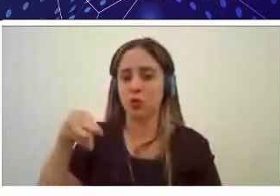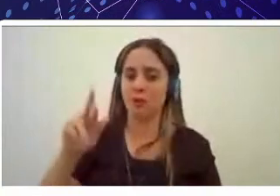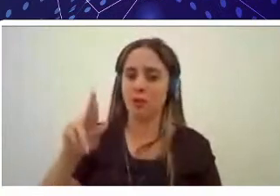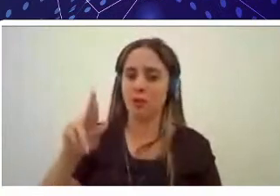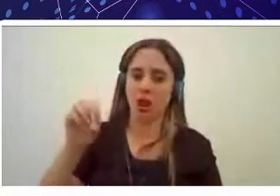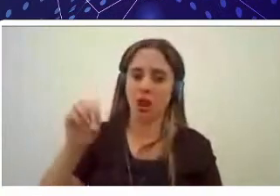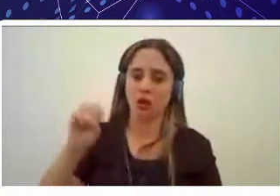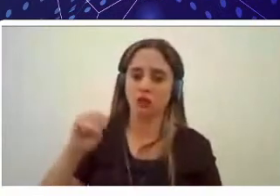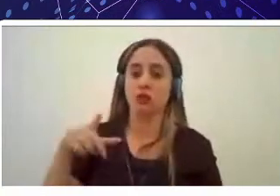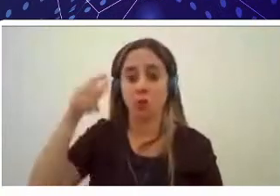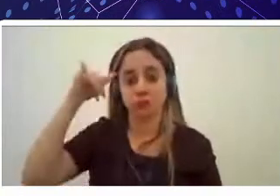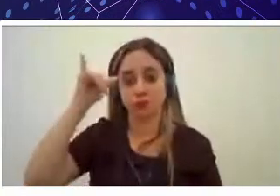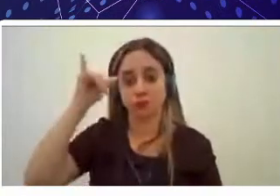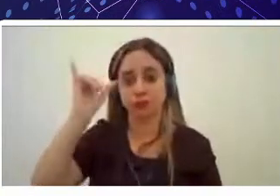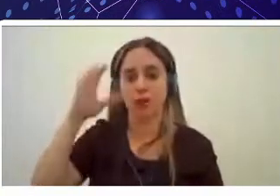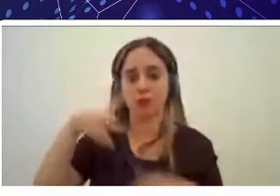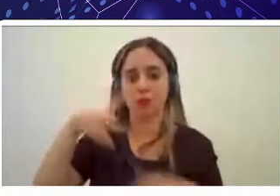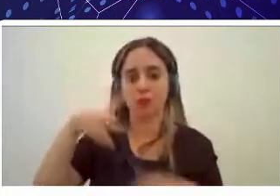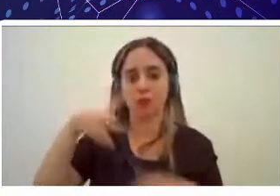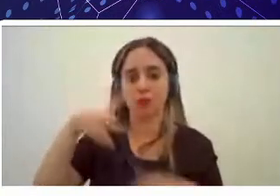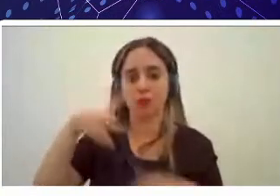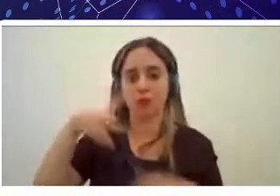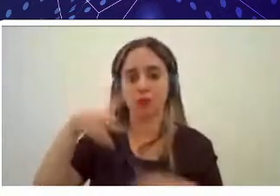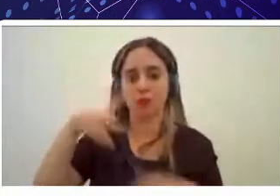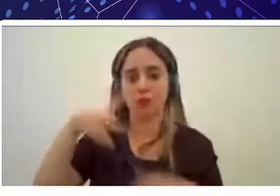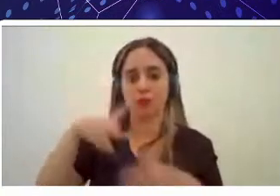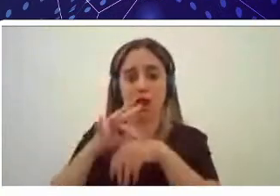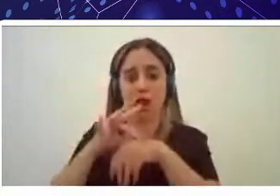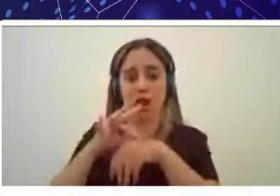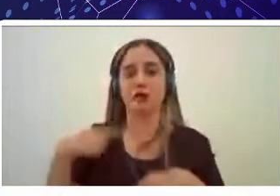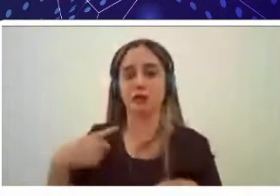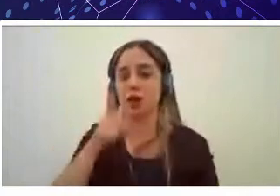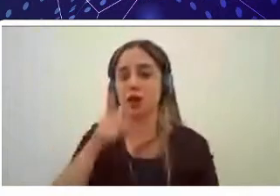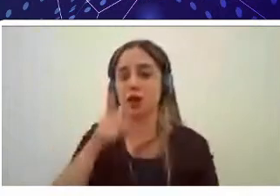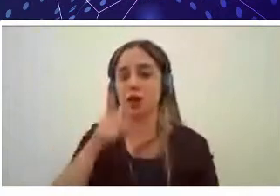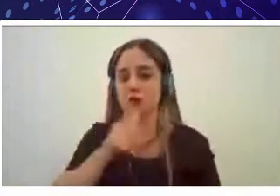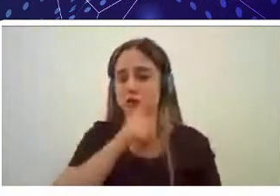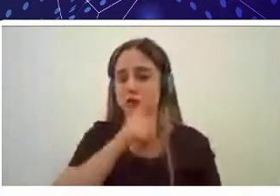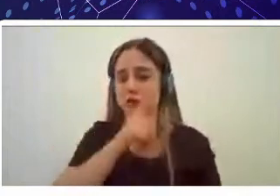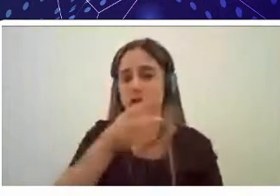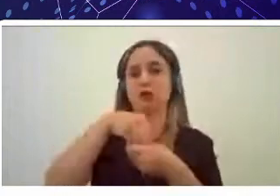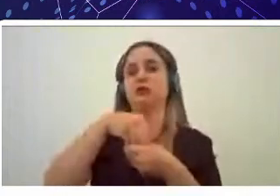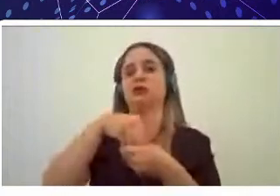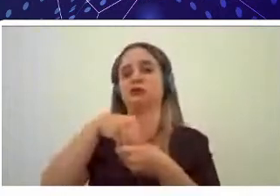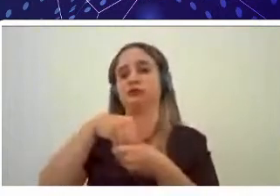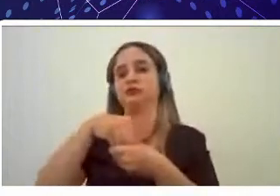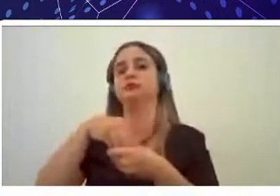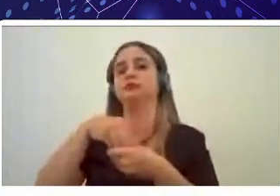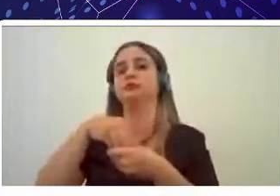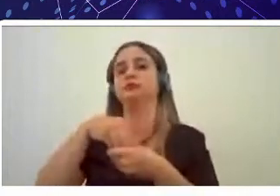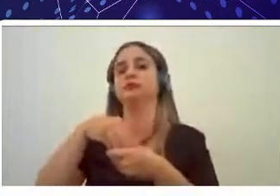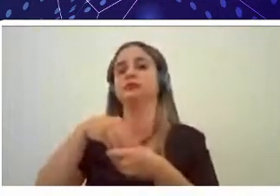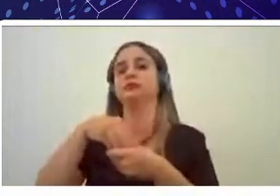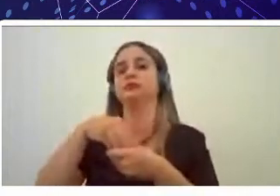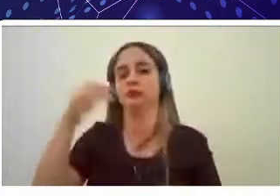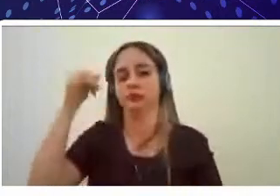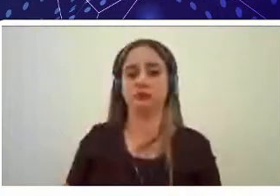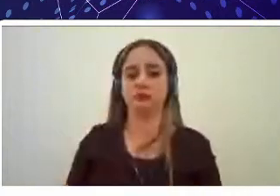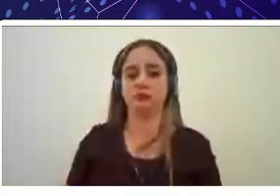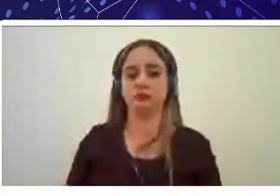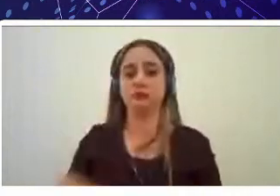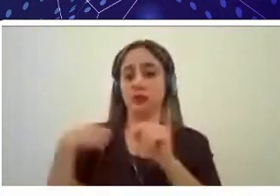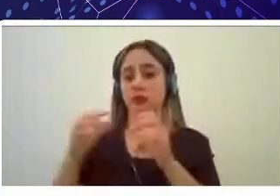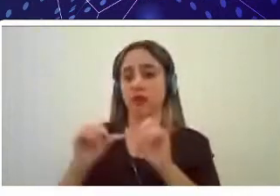específica em áreas da nutrição dentro da bovinocultura de corte, também desenvolvendo as atividades no campus e fora do campus com